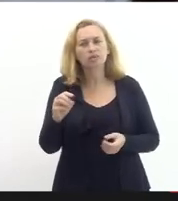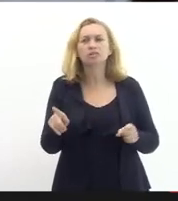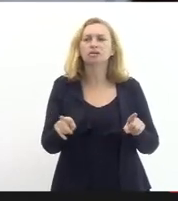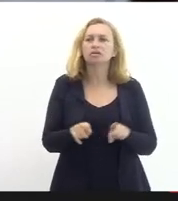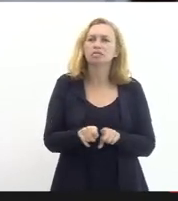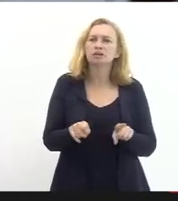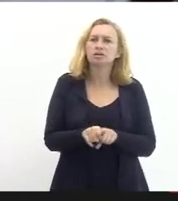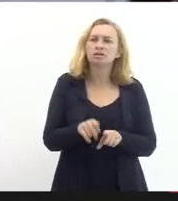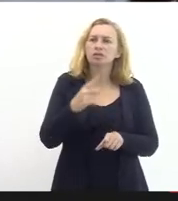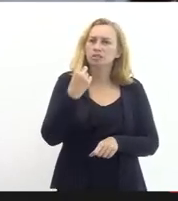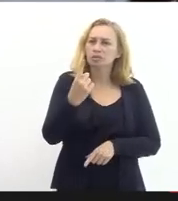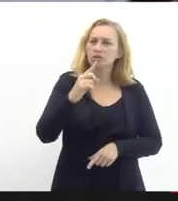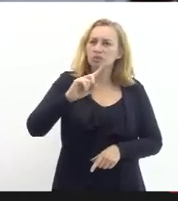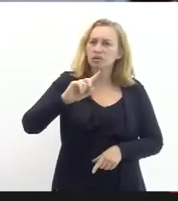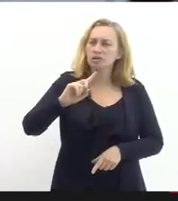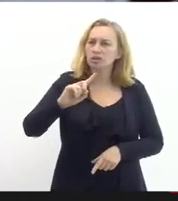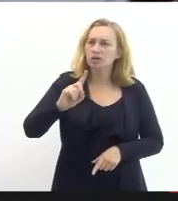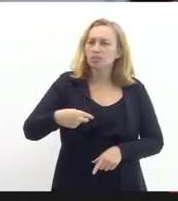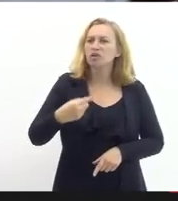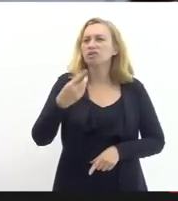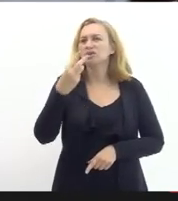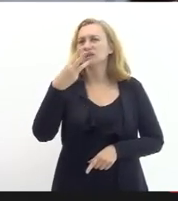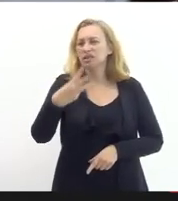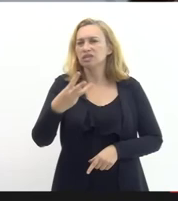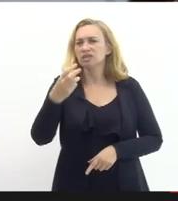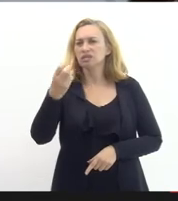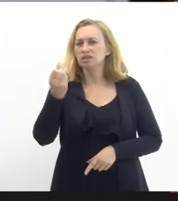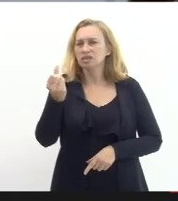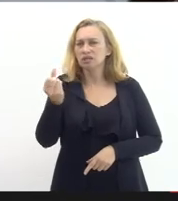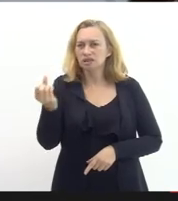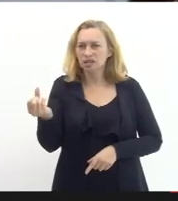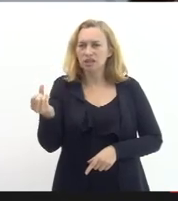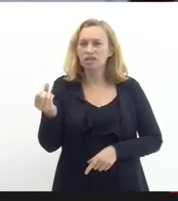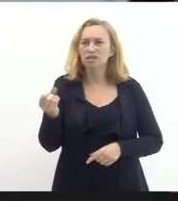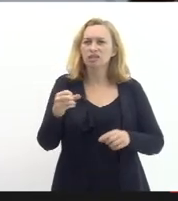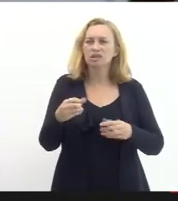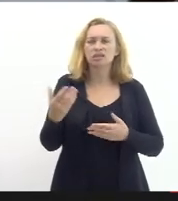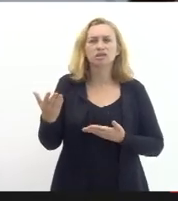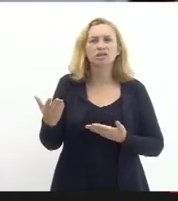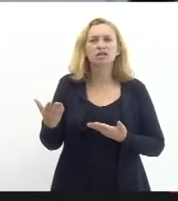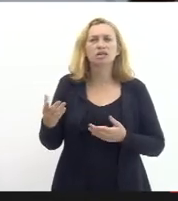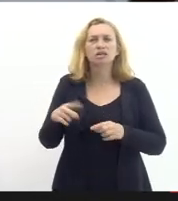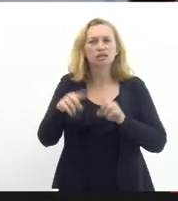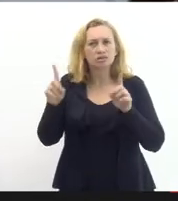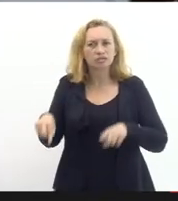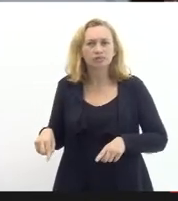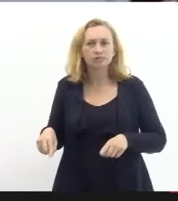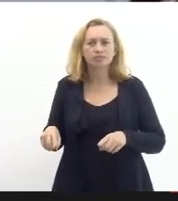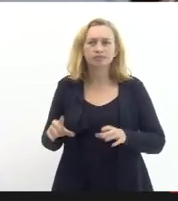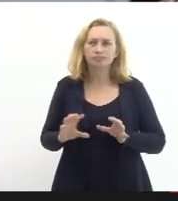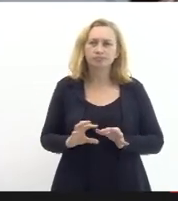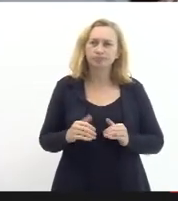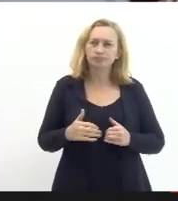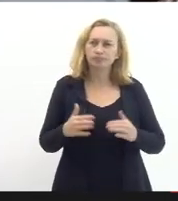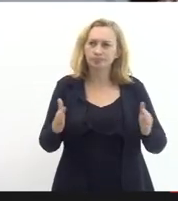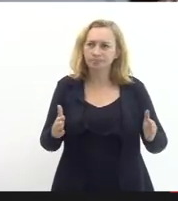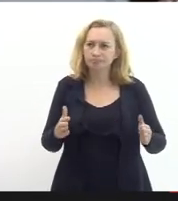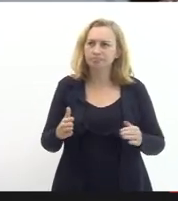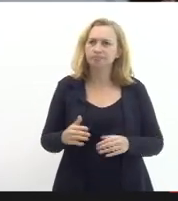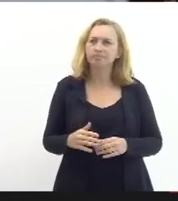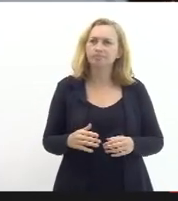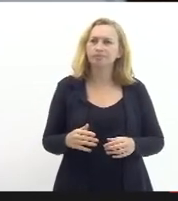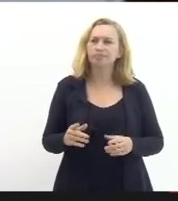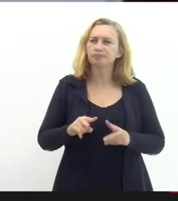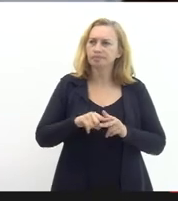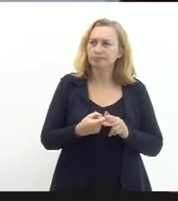residual de 1.306 servidores que nós tivemos que abrir uma demanda porque fariam jus a esse